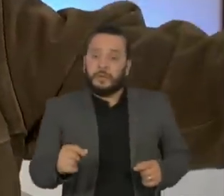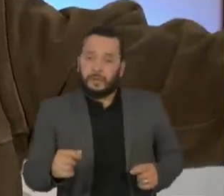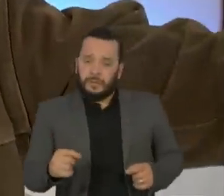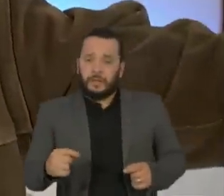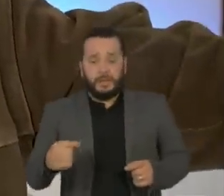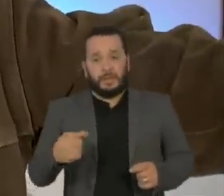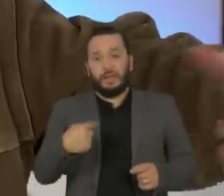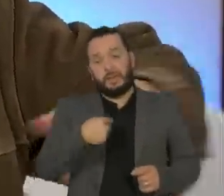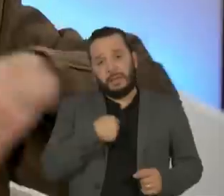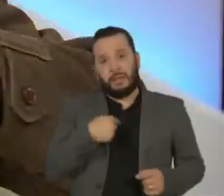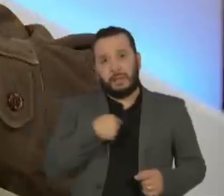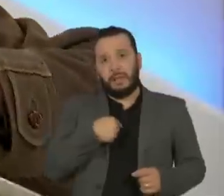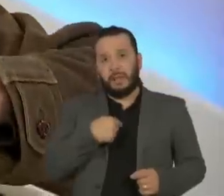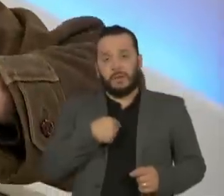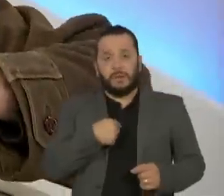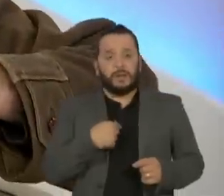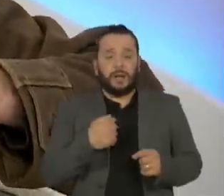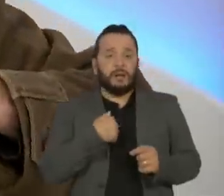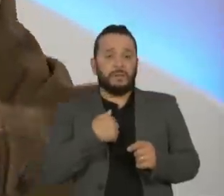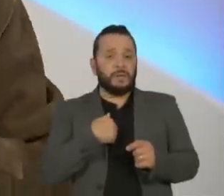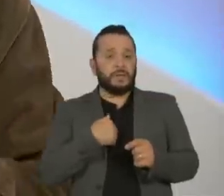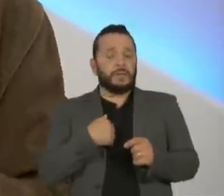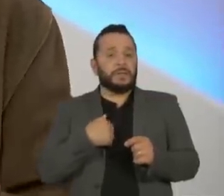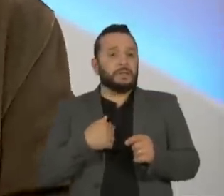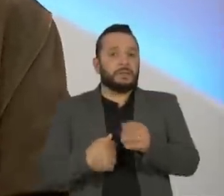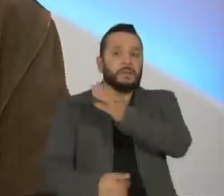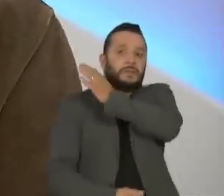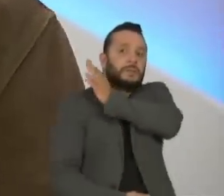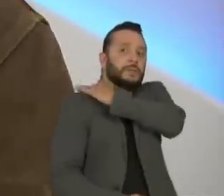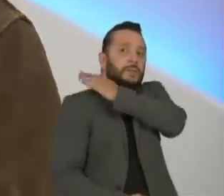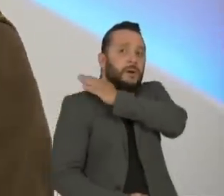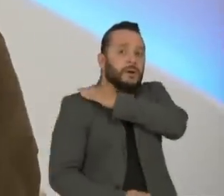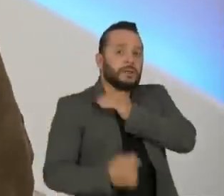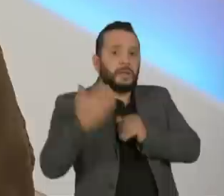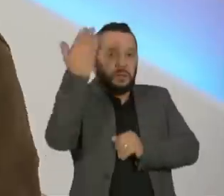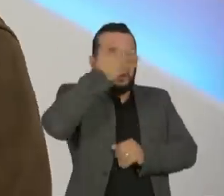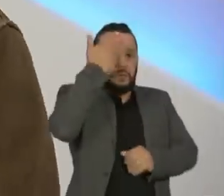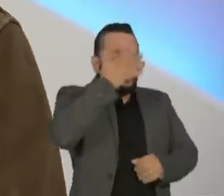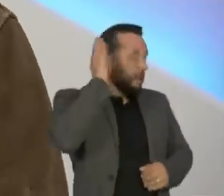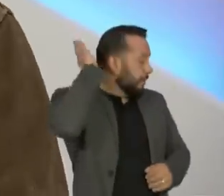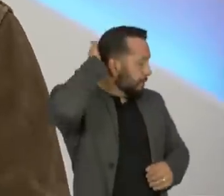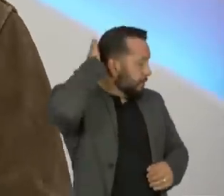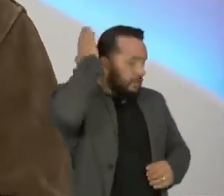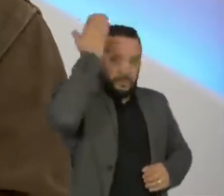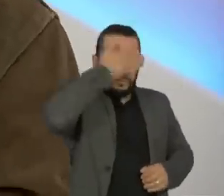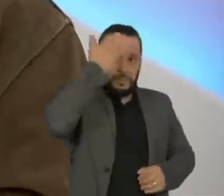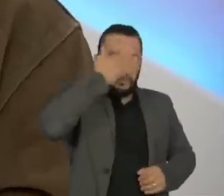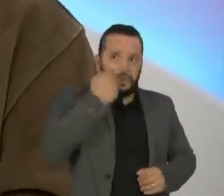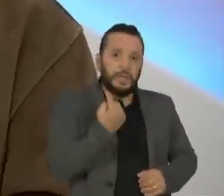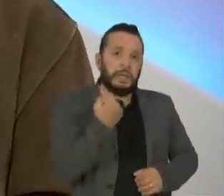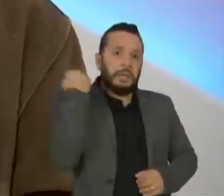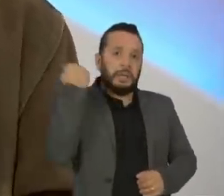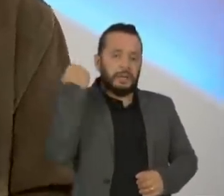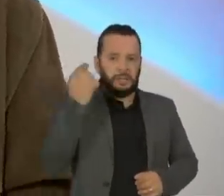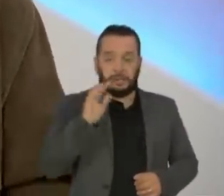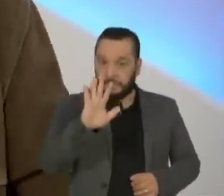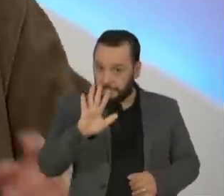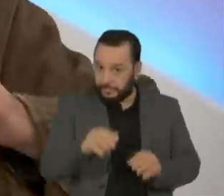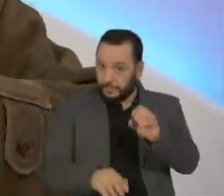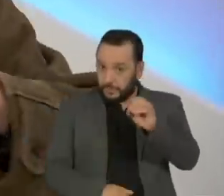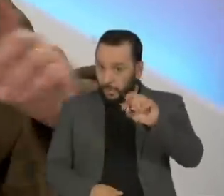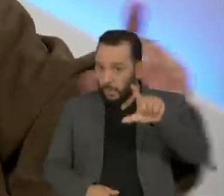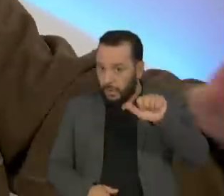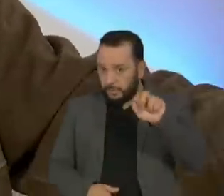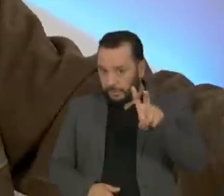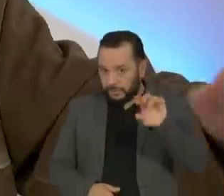defendendo a linha dos Bolsonaro e confrontando. De uma maneira muito... Não pode se esquecer de que o Olavo de Carvalho